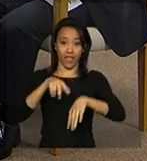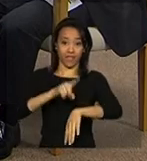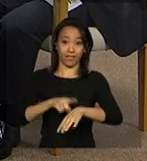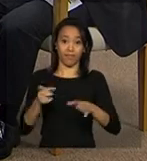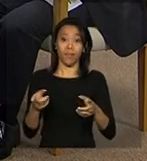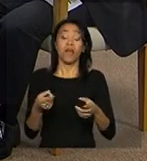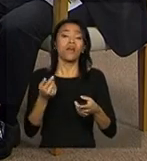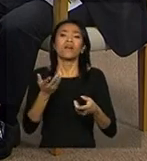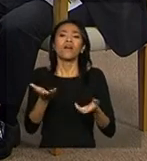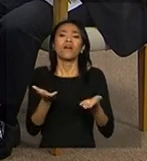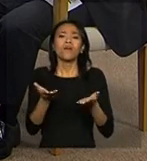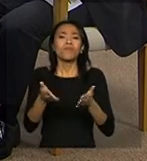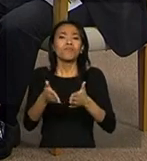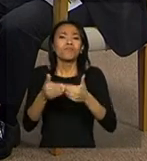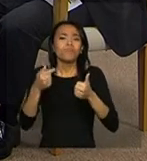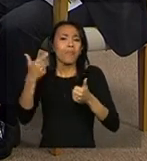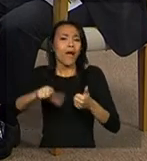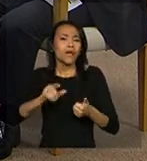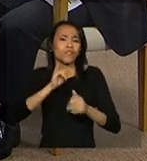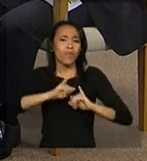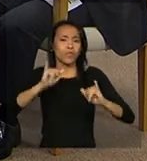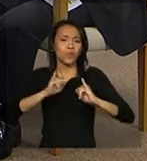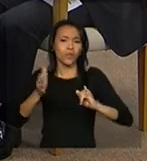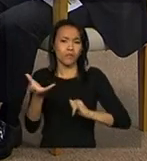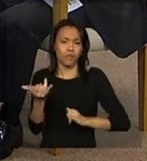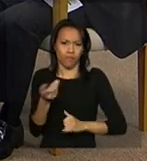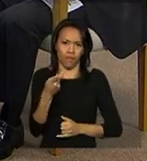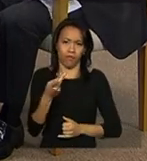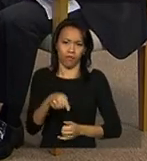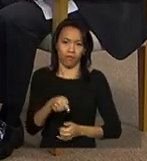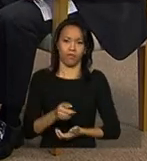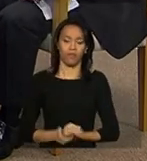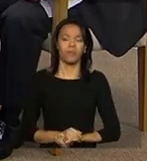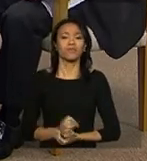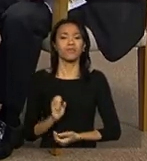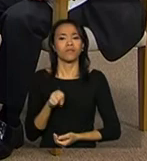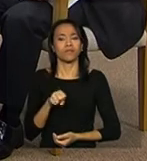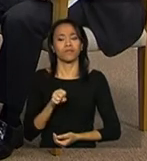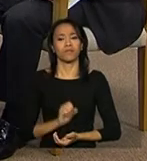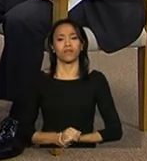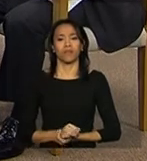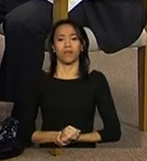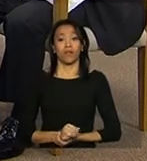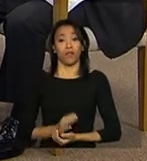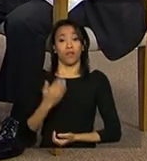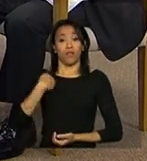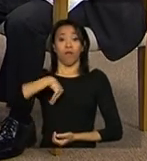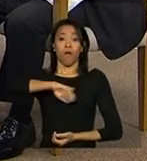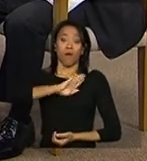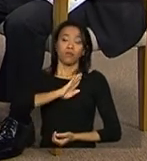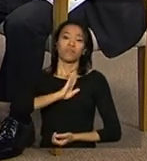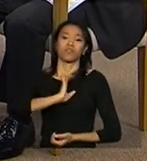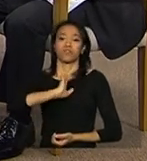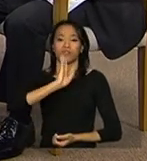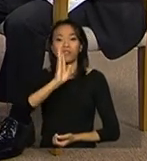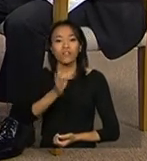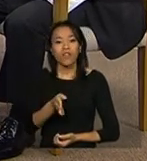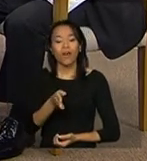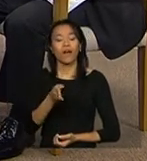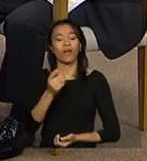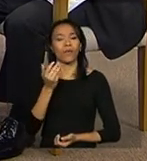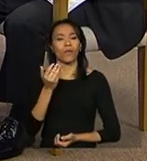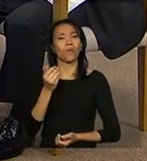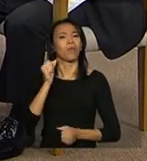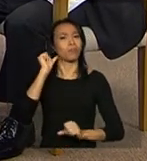gostaria de reforçar rapidamente alguma coisa? Gostaria, sim. Como nós tivemos uma mudança